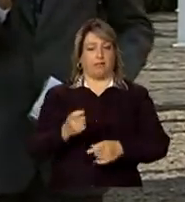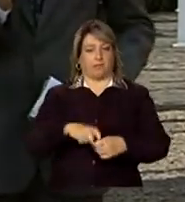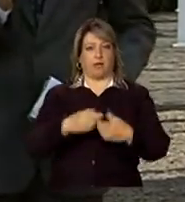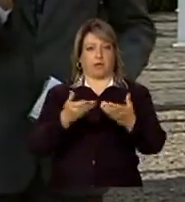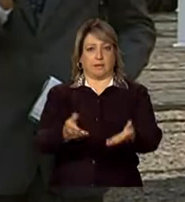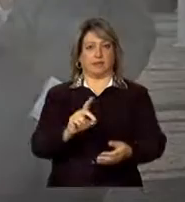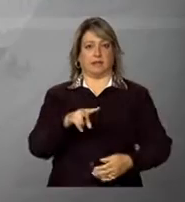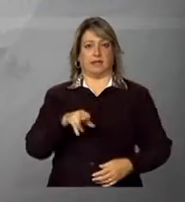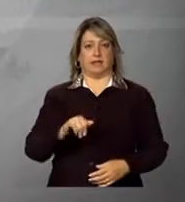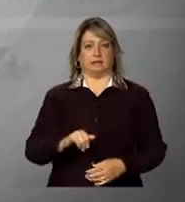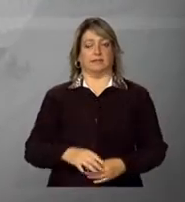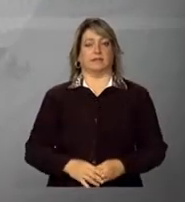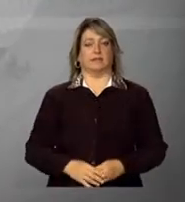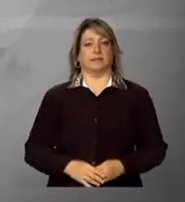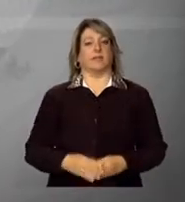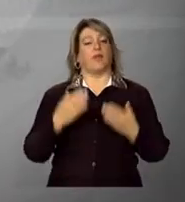Daniel.